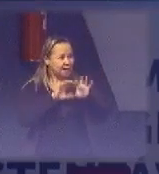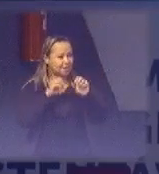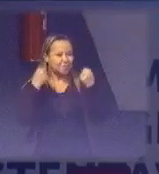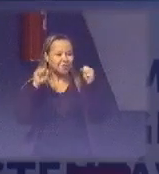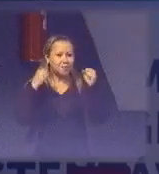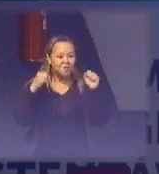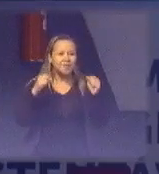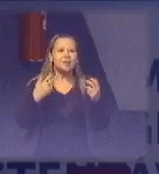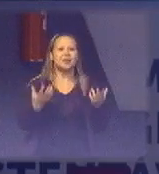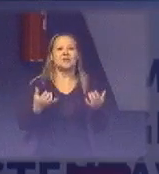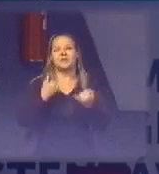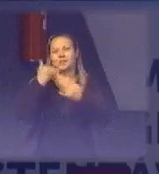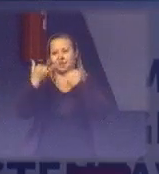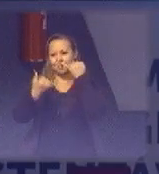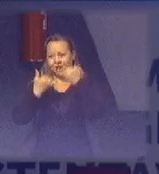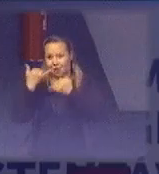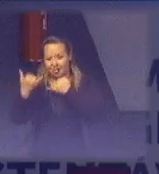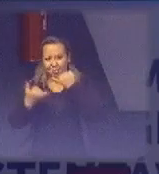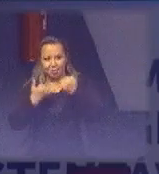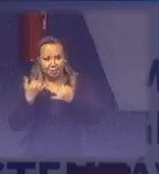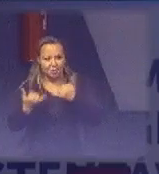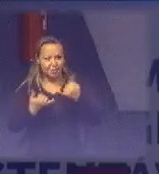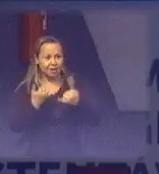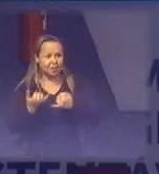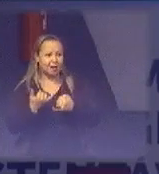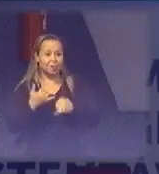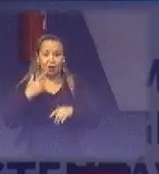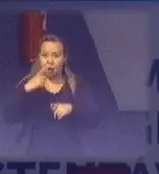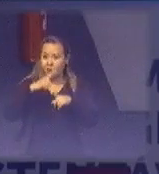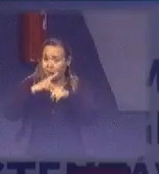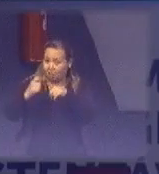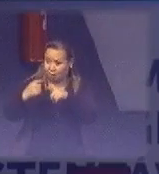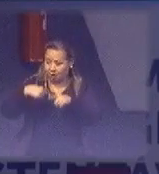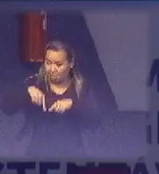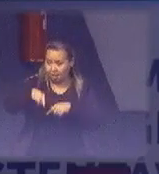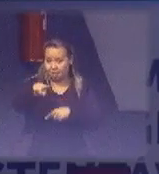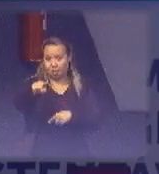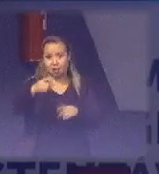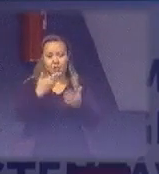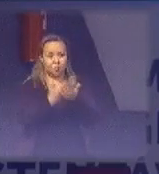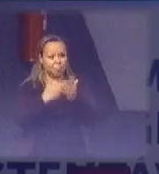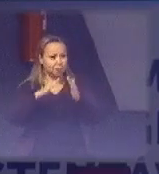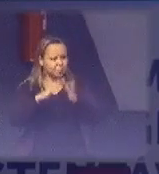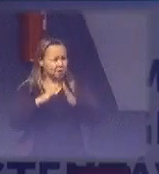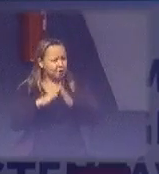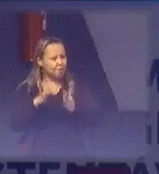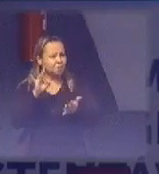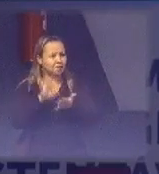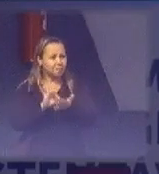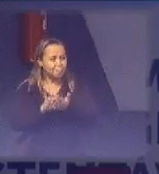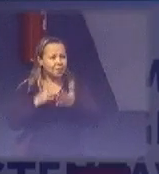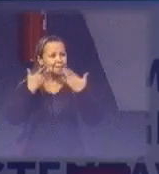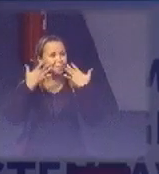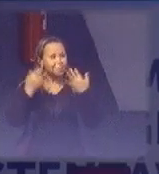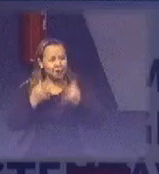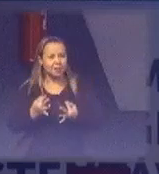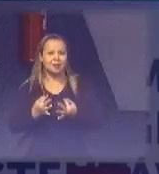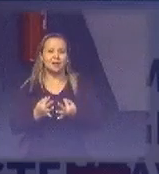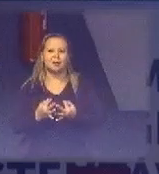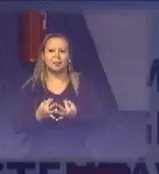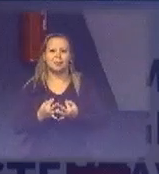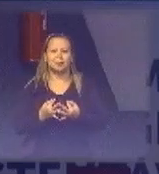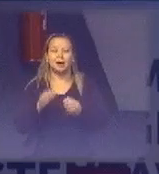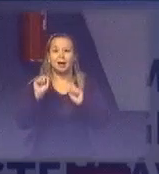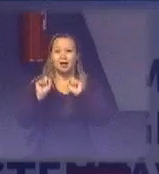recreio, no deslocamento para a escola. Tudo mudou. Então, realmente, ela está muito mais feliz do